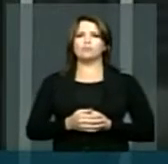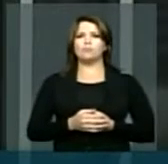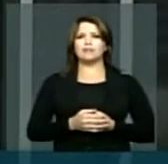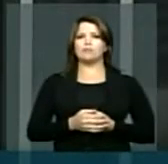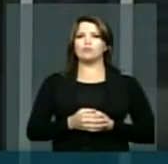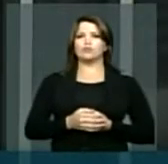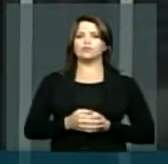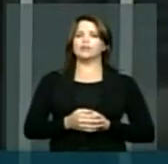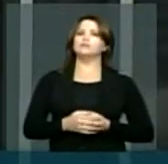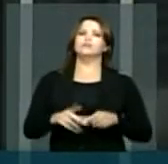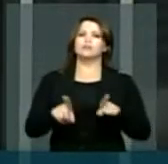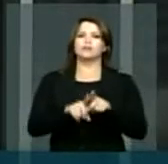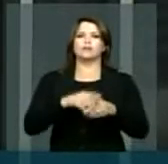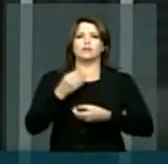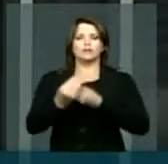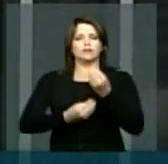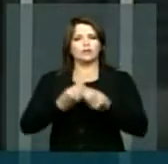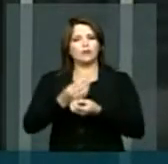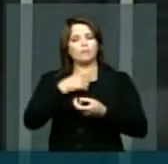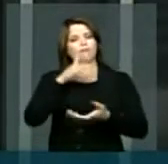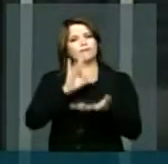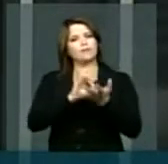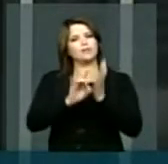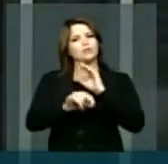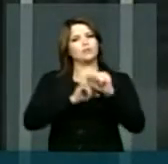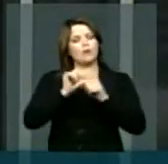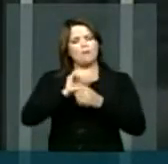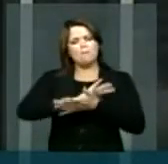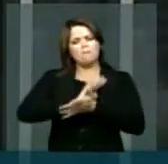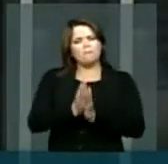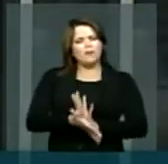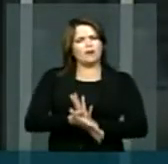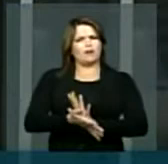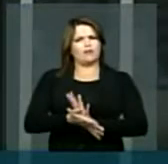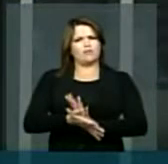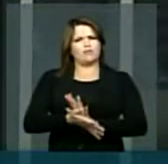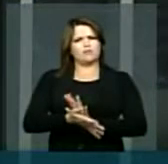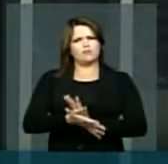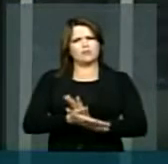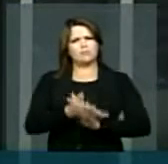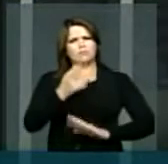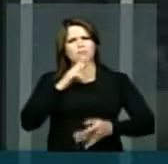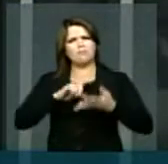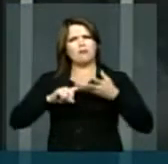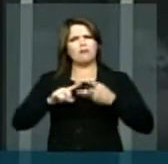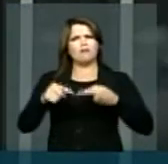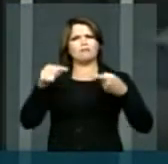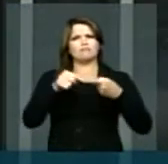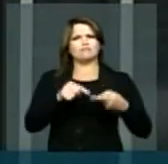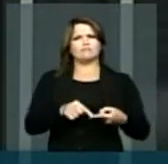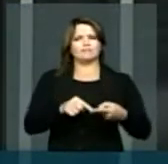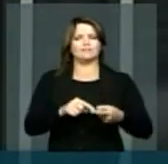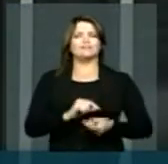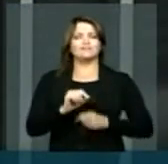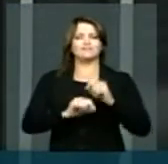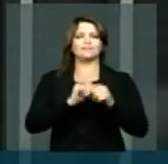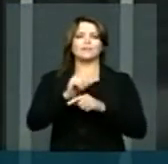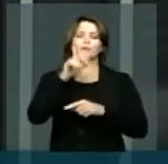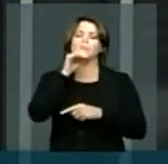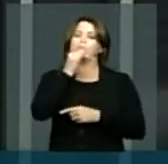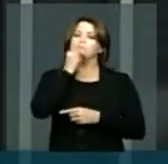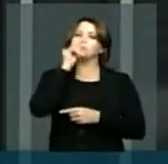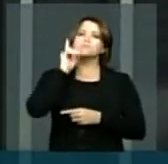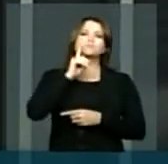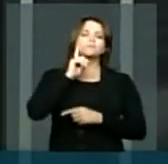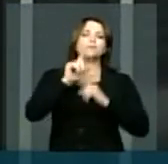brasileiras é bem verdade que isso é um preconceito e uma ação no mundo inteiro por exemplo, os Estados Unidos,